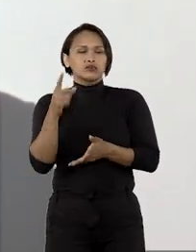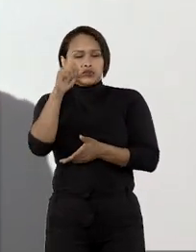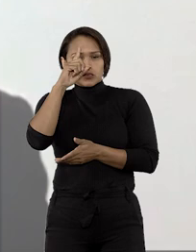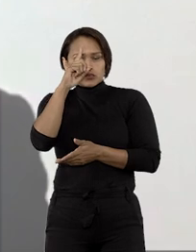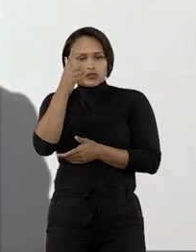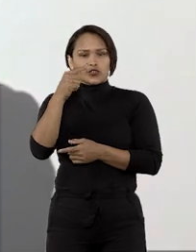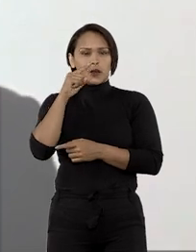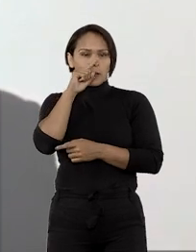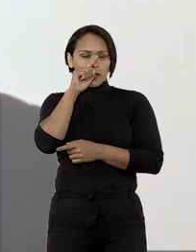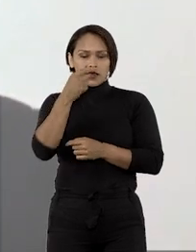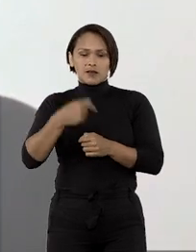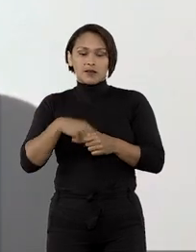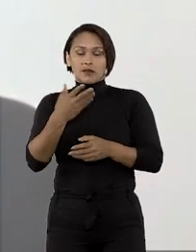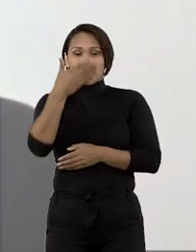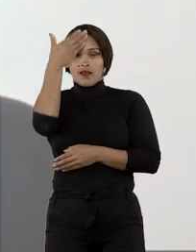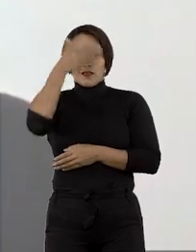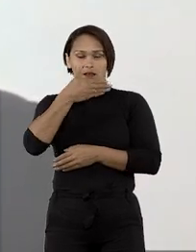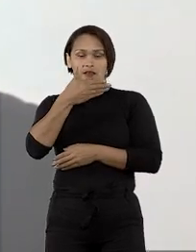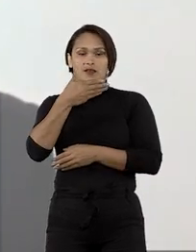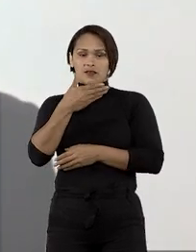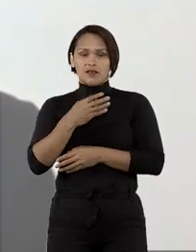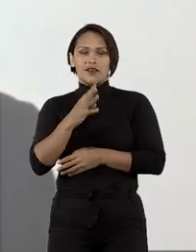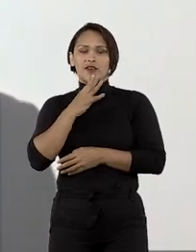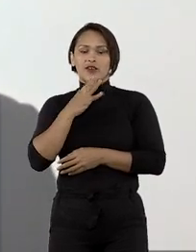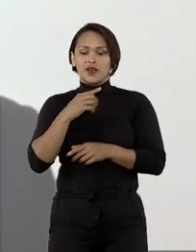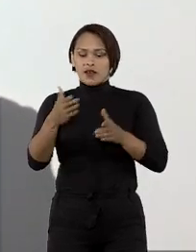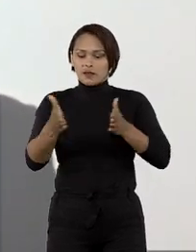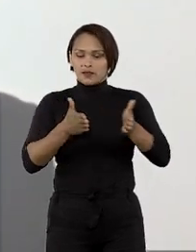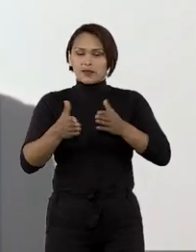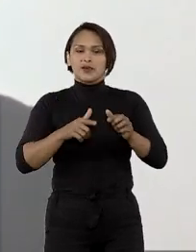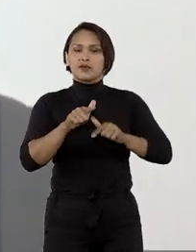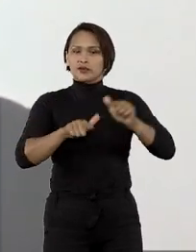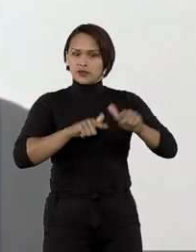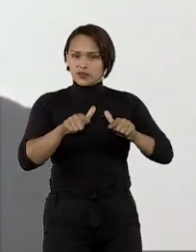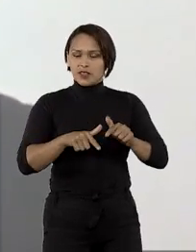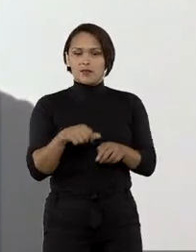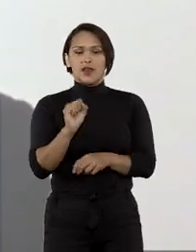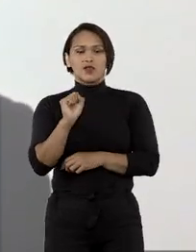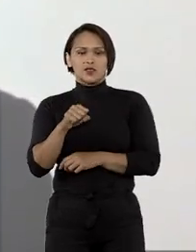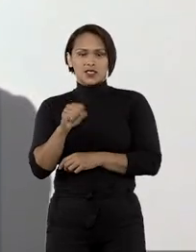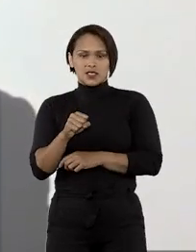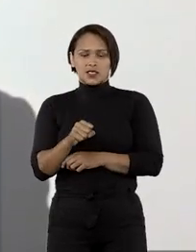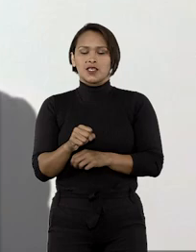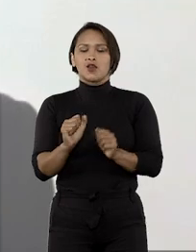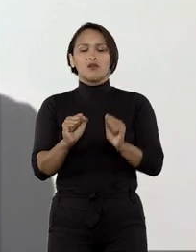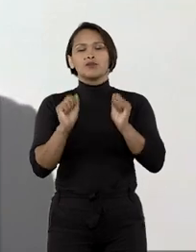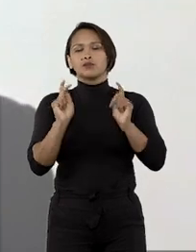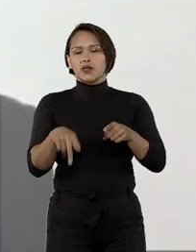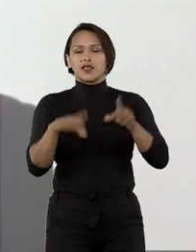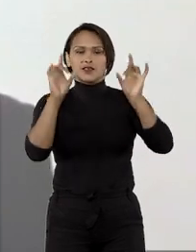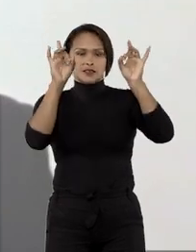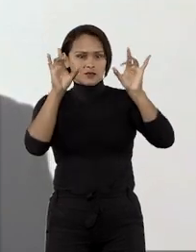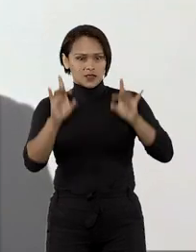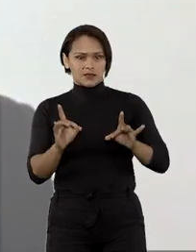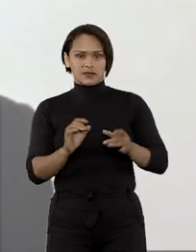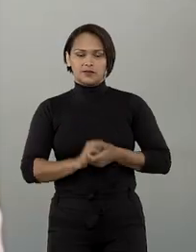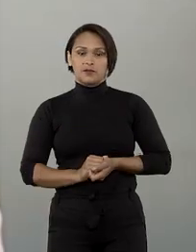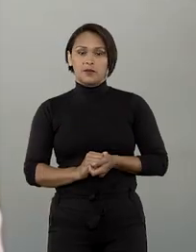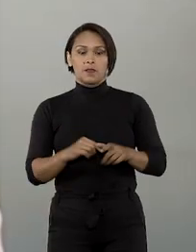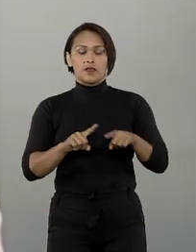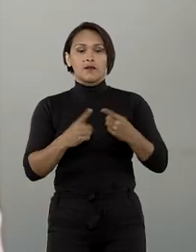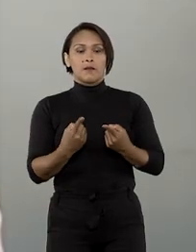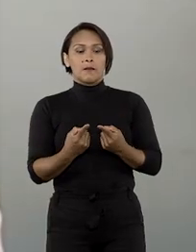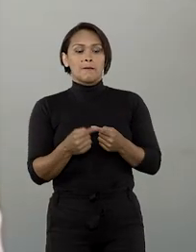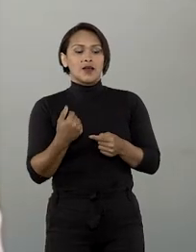periculosidade, para que se reconheça que esse tempo de trabalho é um tempo que deve ser contabilizado de maneira diferenciada.